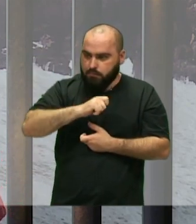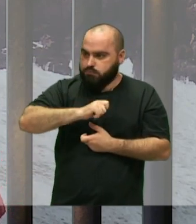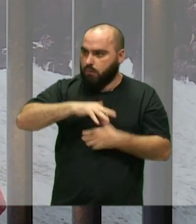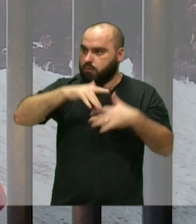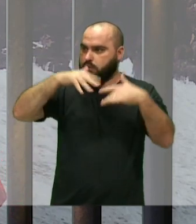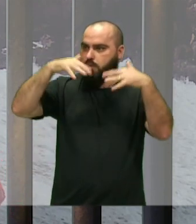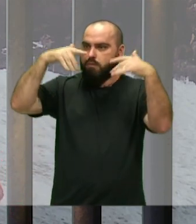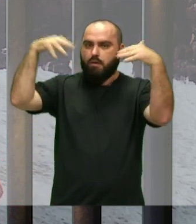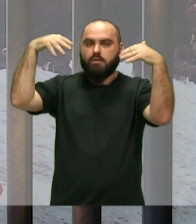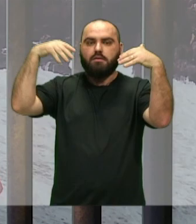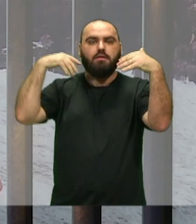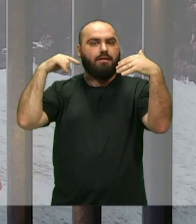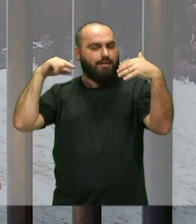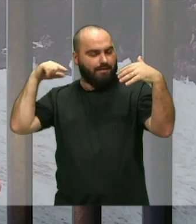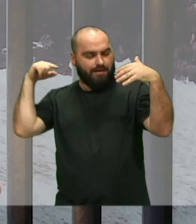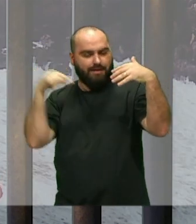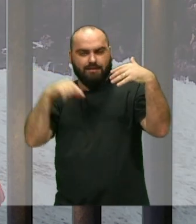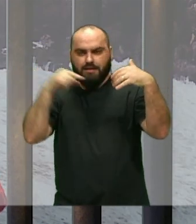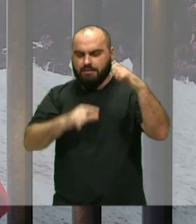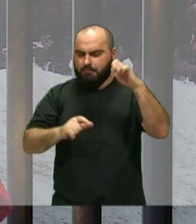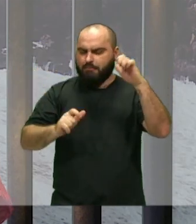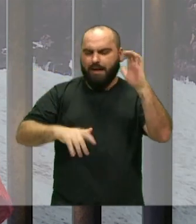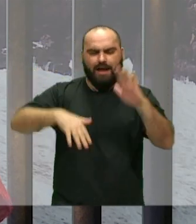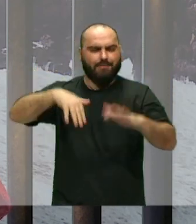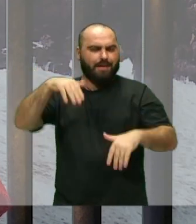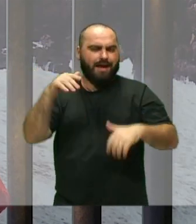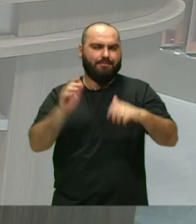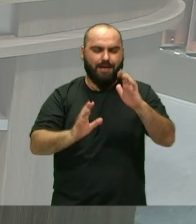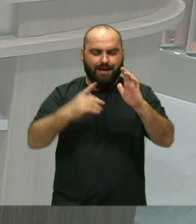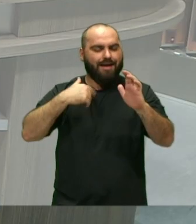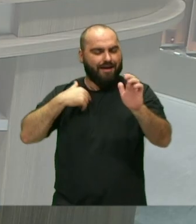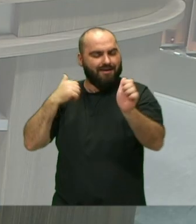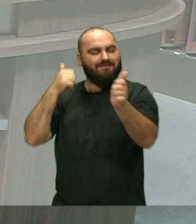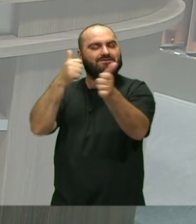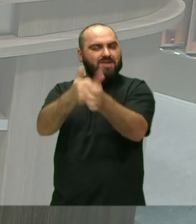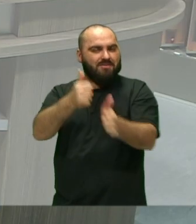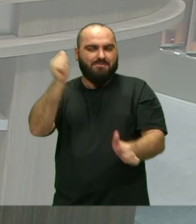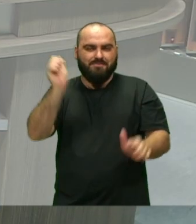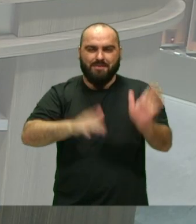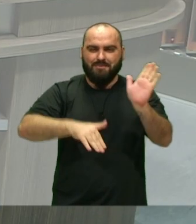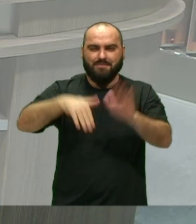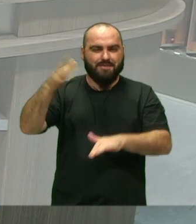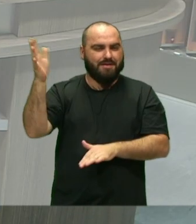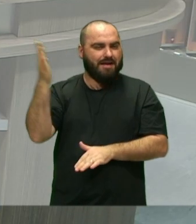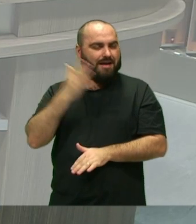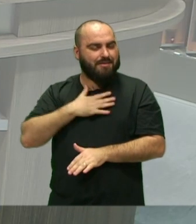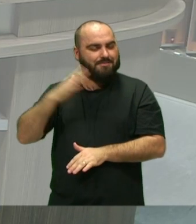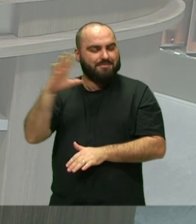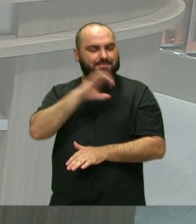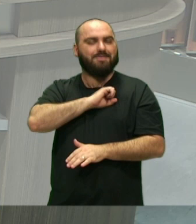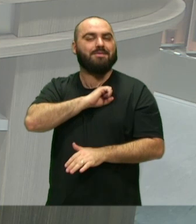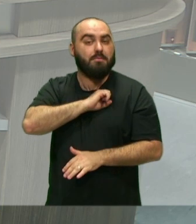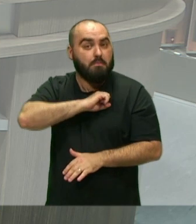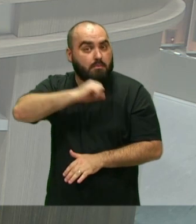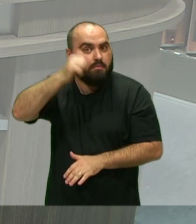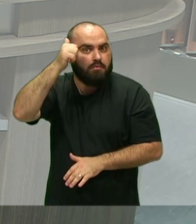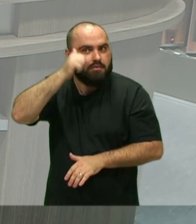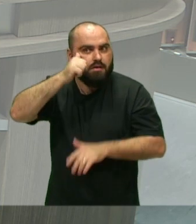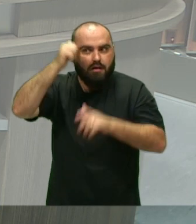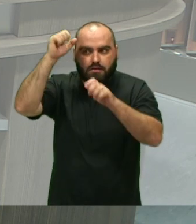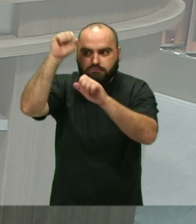É nesse baque Que eu vou É nesse baque Meu amor Mulher